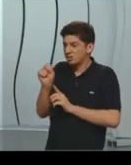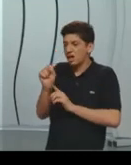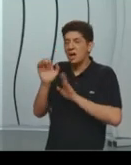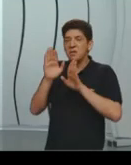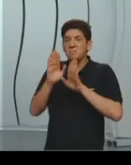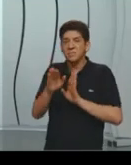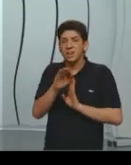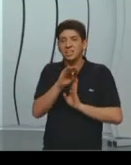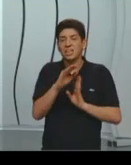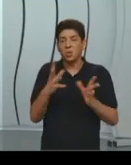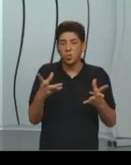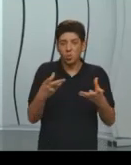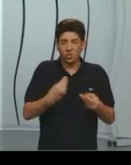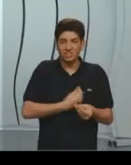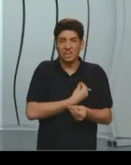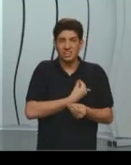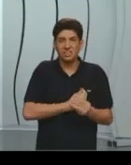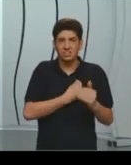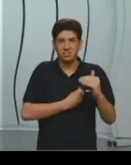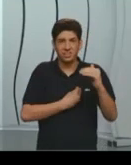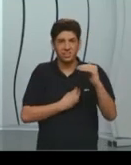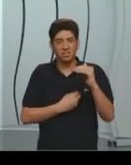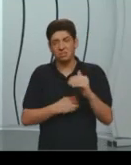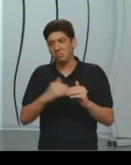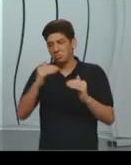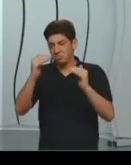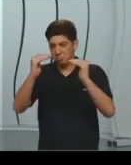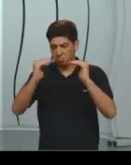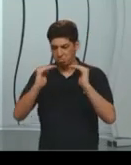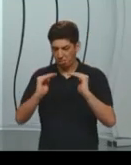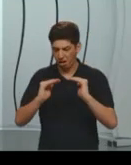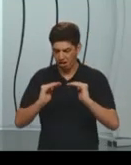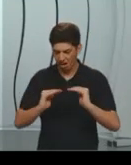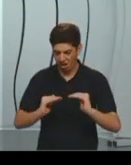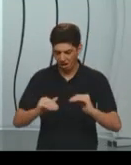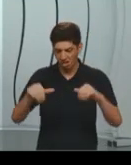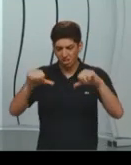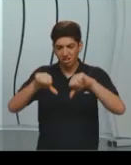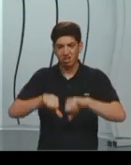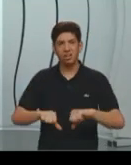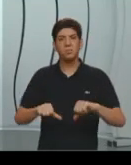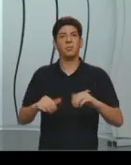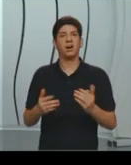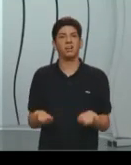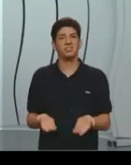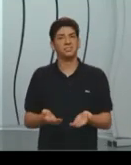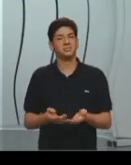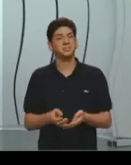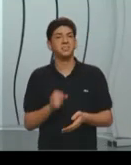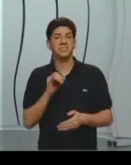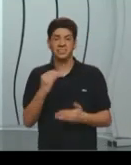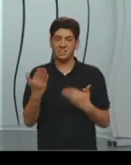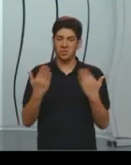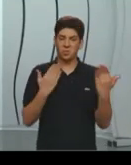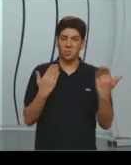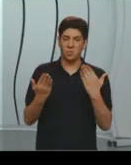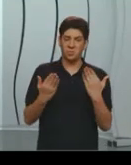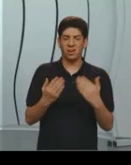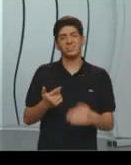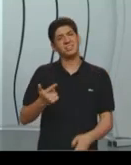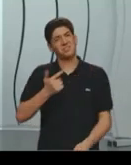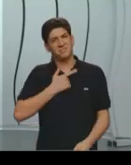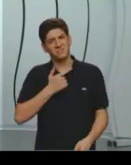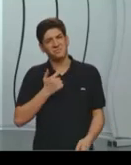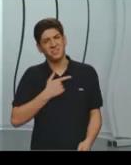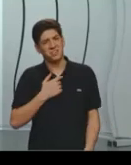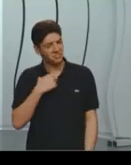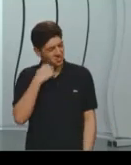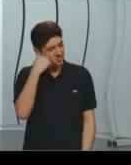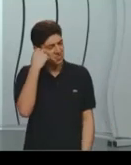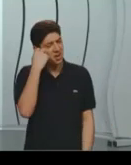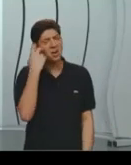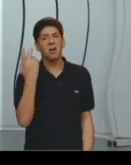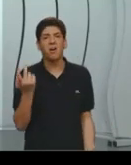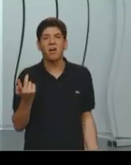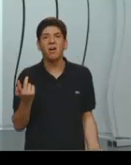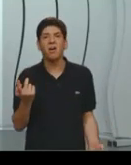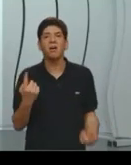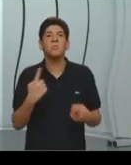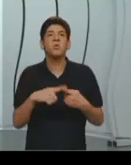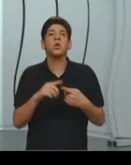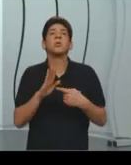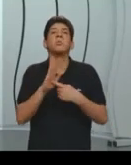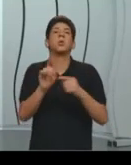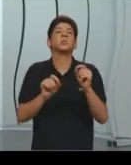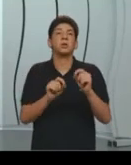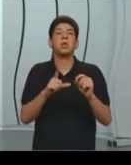qualidade de vida, gente está lá embaixo. Isso, pelo menos para a gente, analisa assim, um pouco vergonhoso nesse sentido, e evidencia alguma coisa ligada